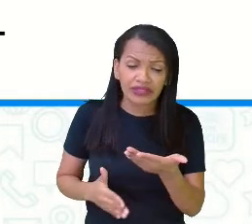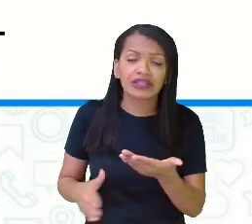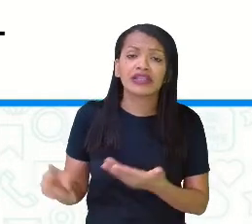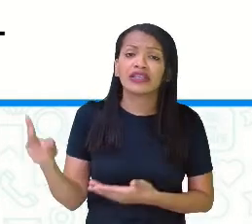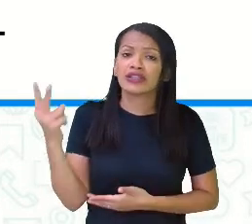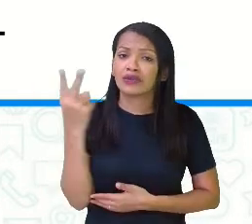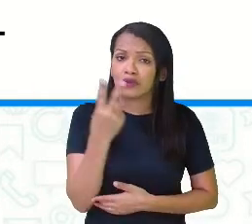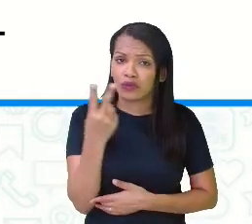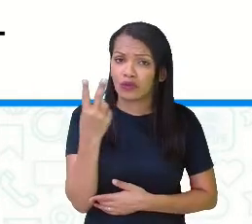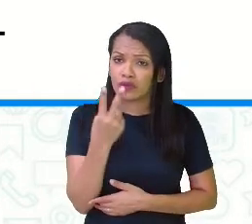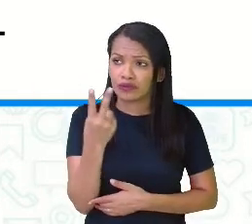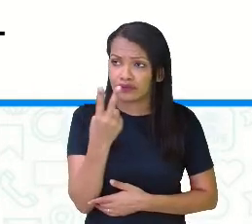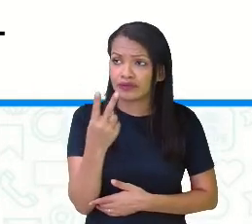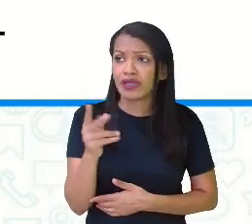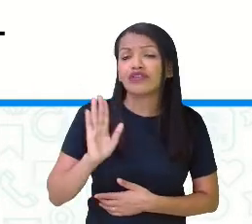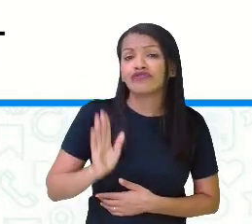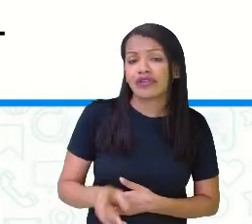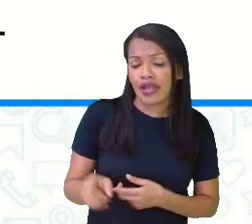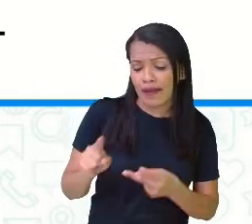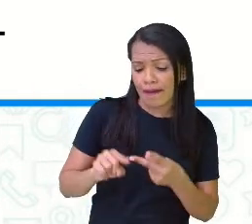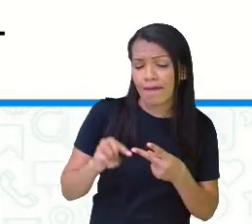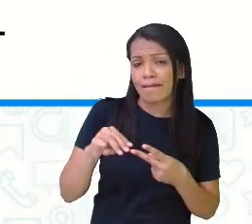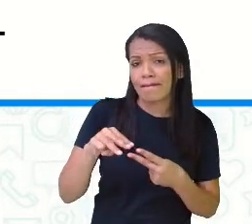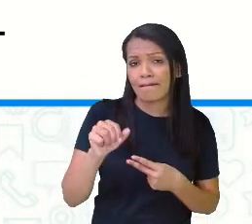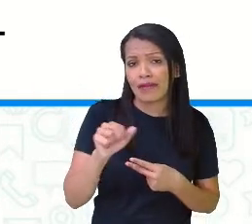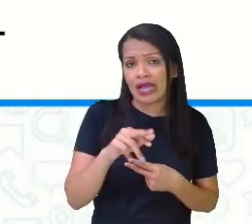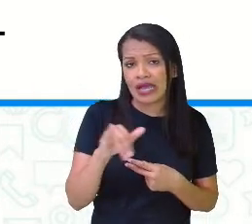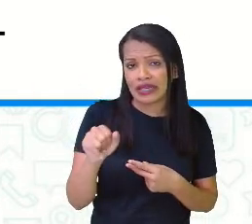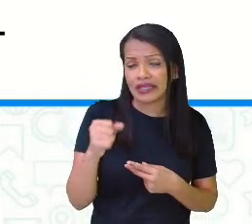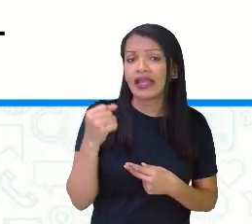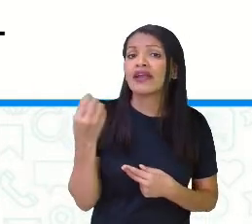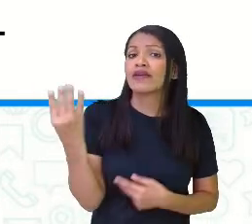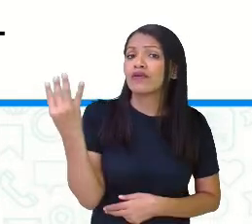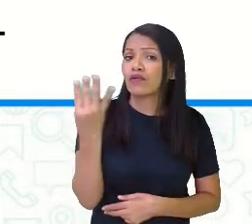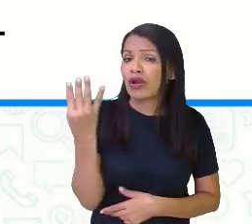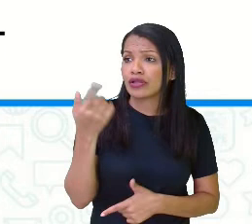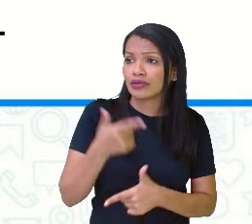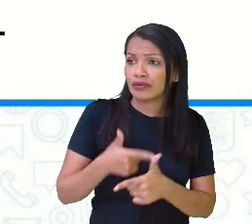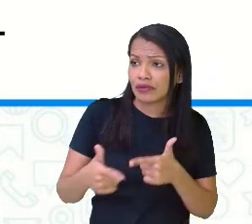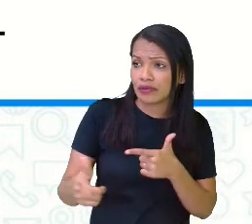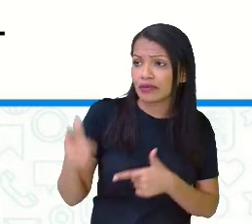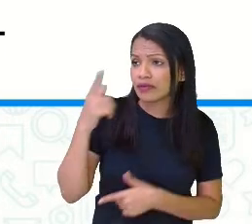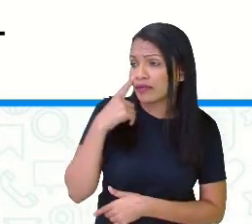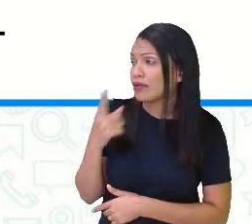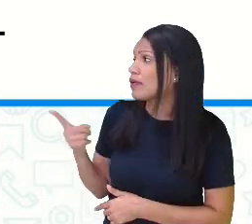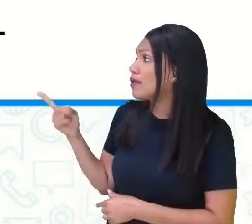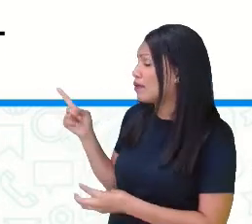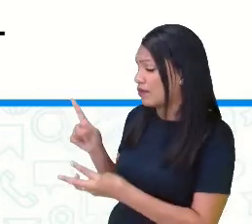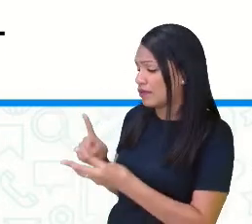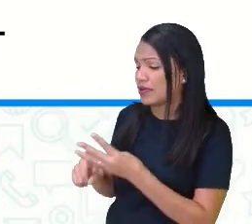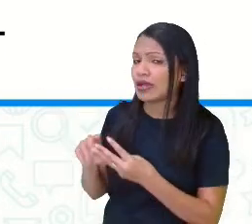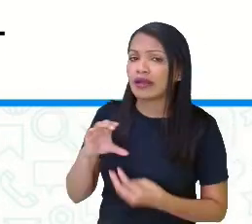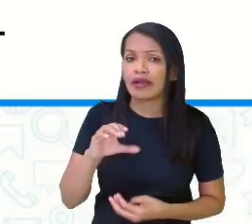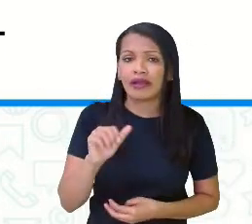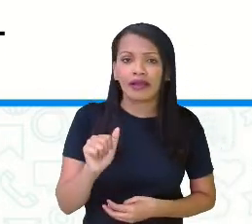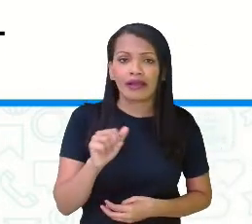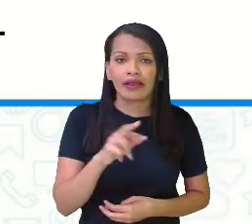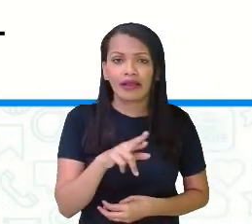resolveu dividir em quatro partes. Carol não. Carol decidiu